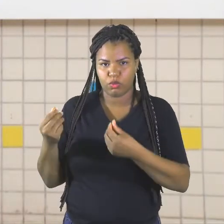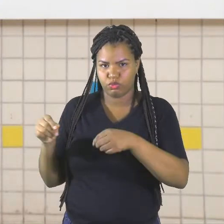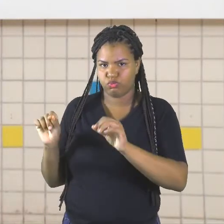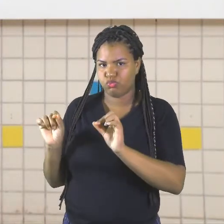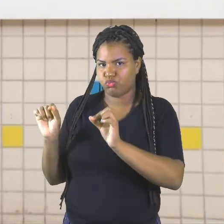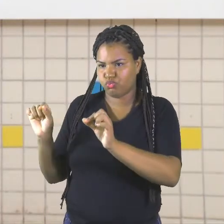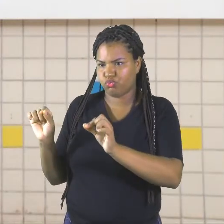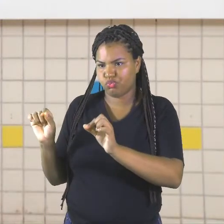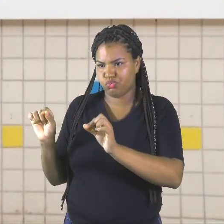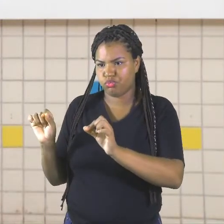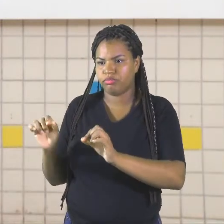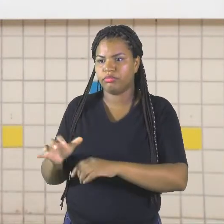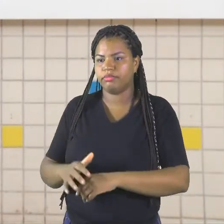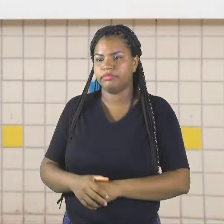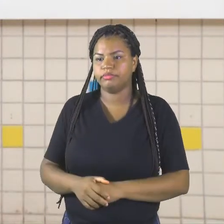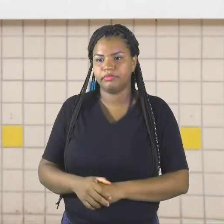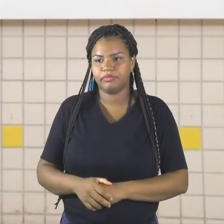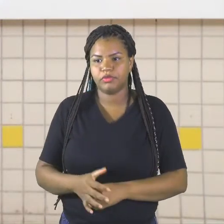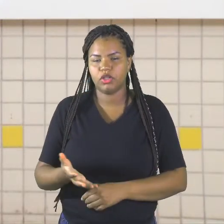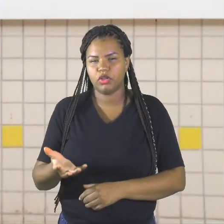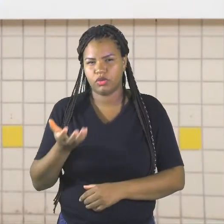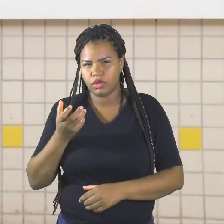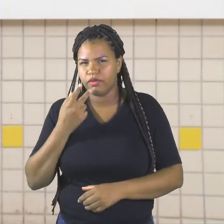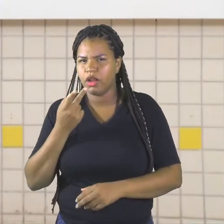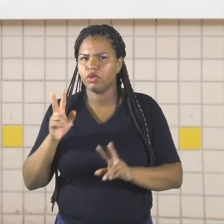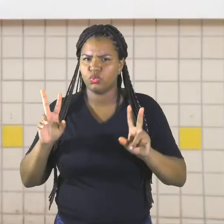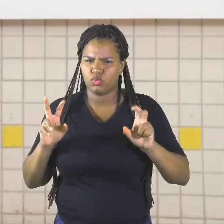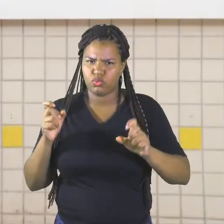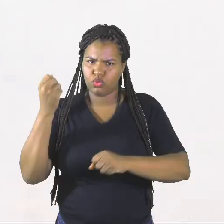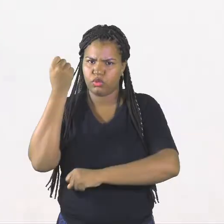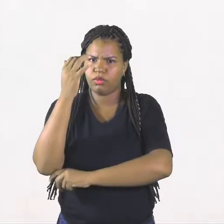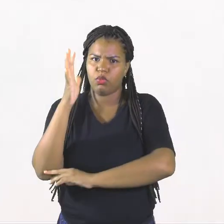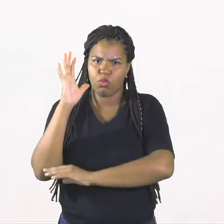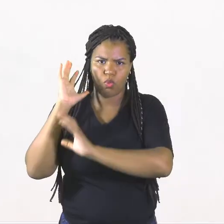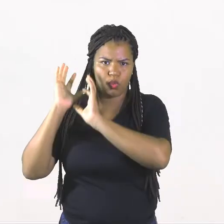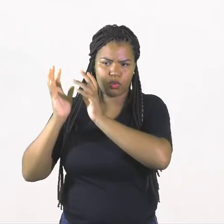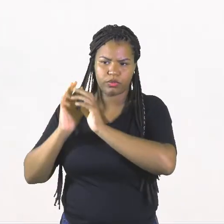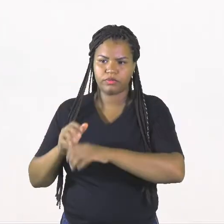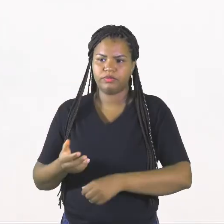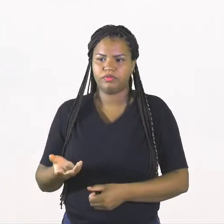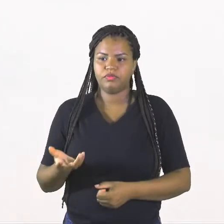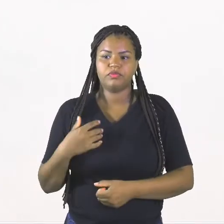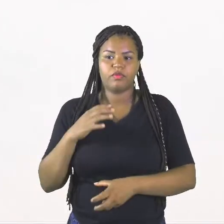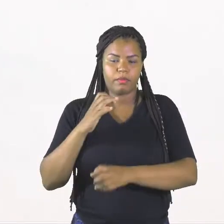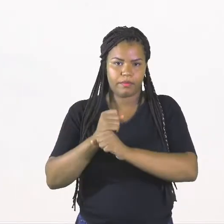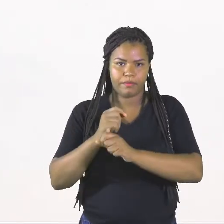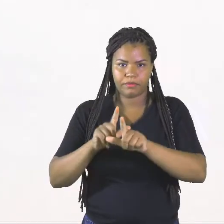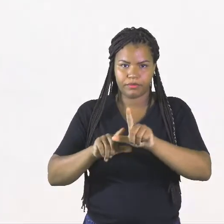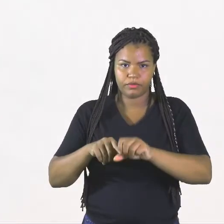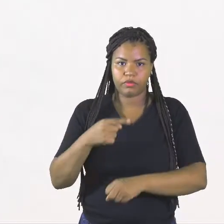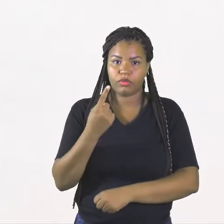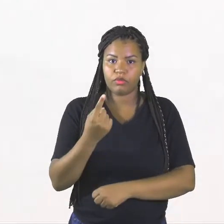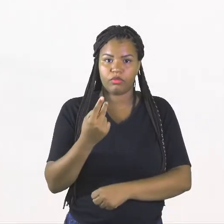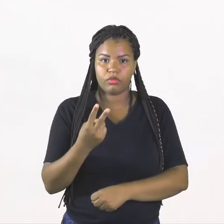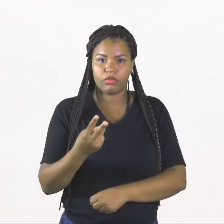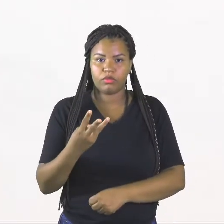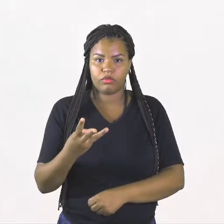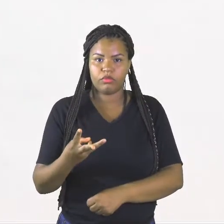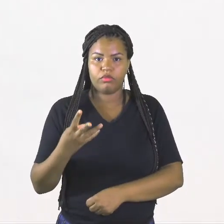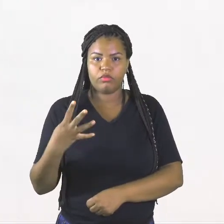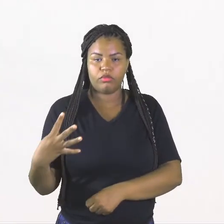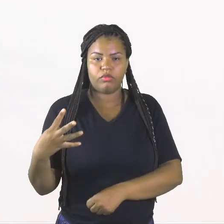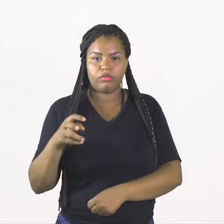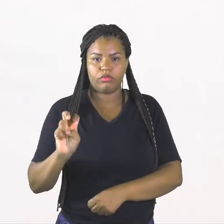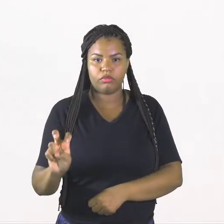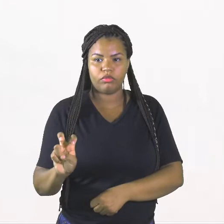E eu quero falar do coqueiro. Vamos contar as letras? Uma, duas, três, quatro,